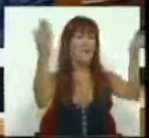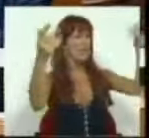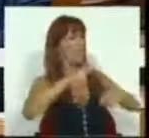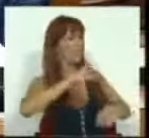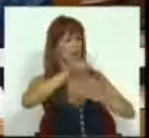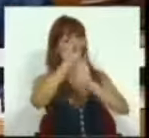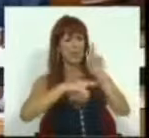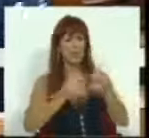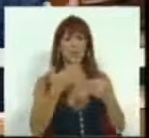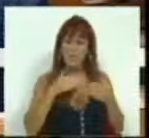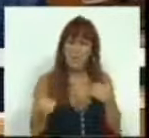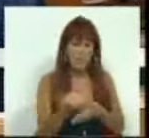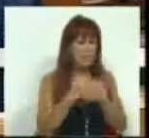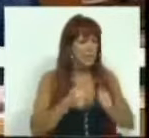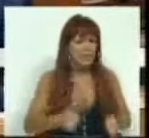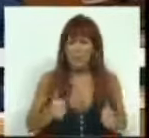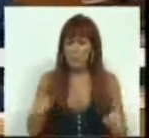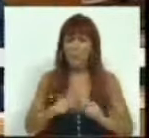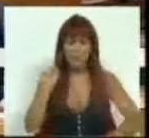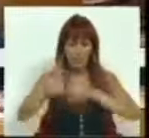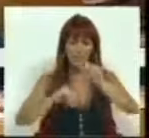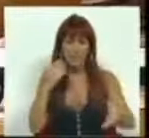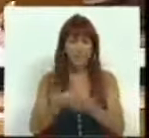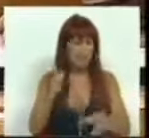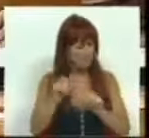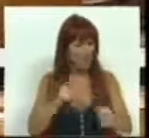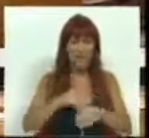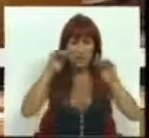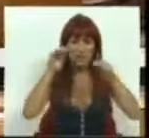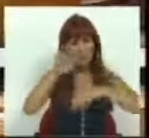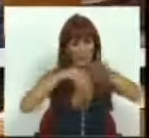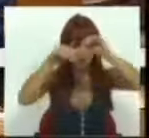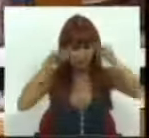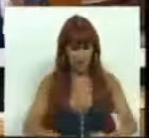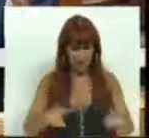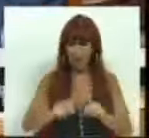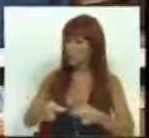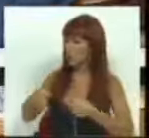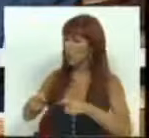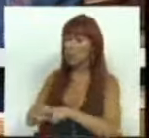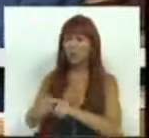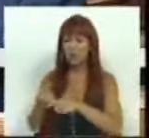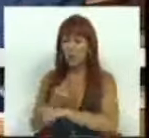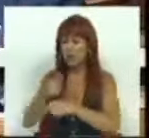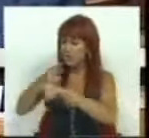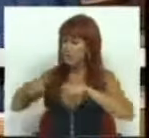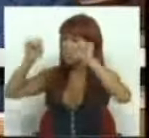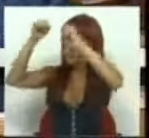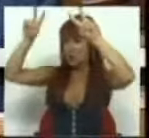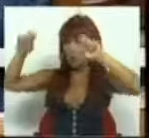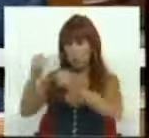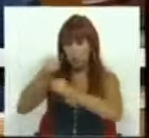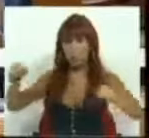portugueses com um programa de racionalização e modernização, fazendo mais por menos e cortando nos consumos intermédios e nas gorduras,